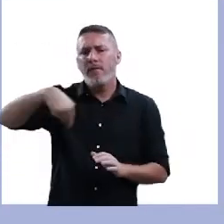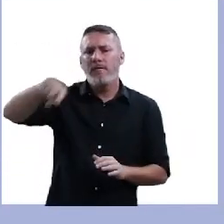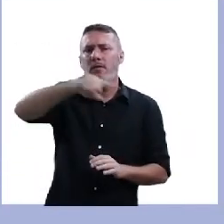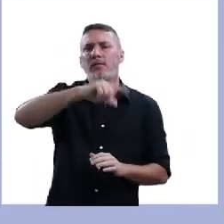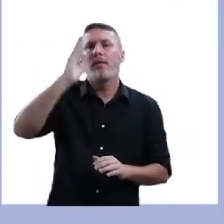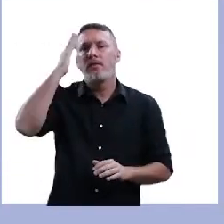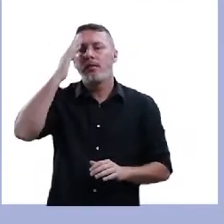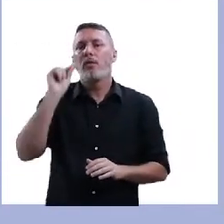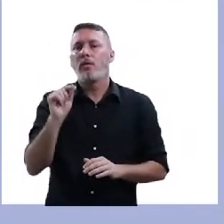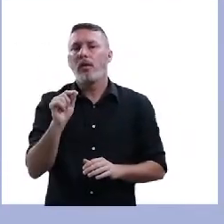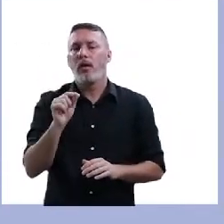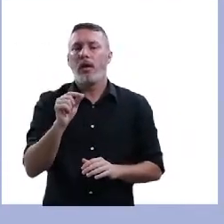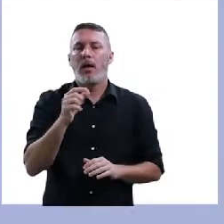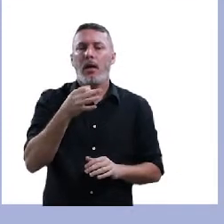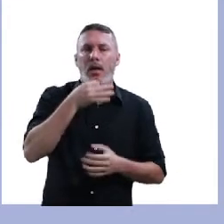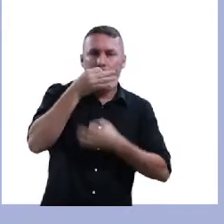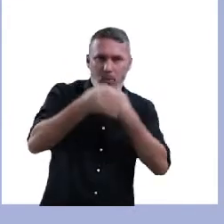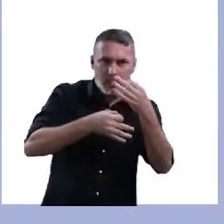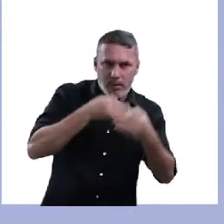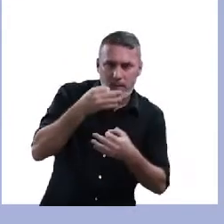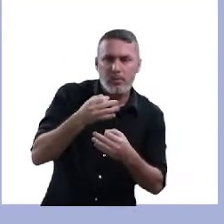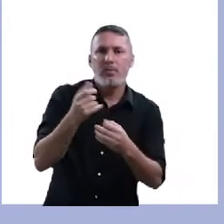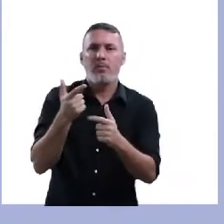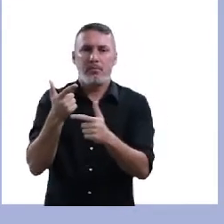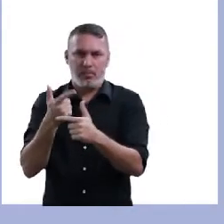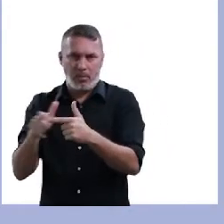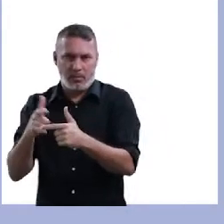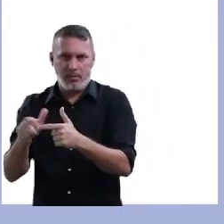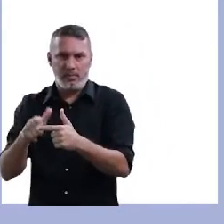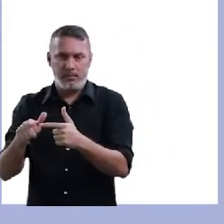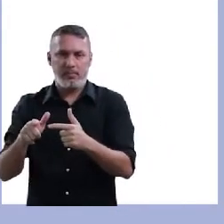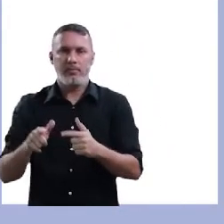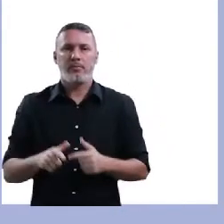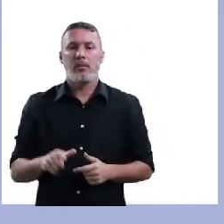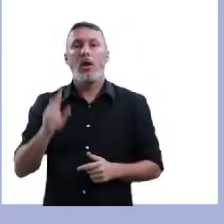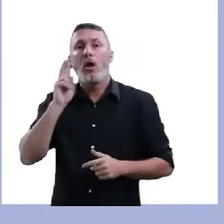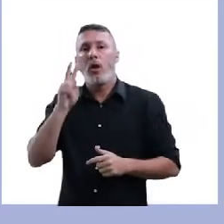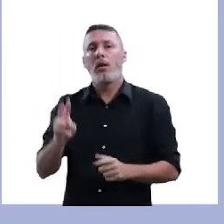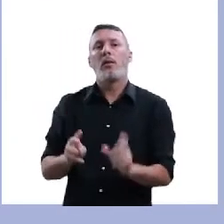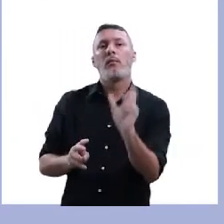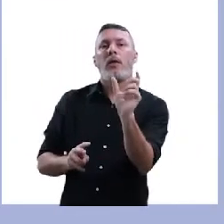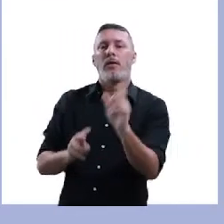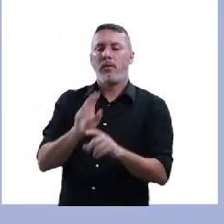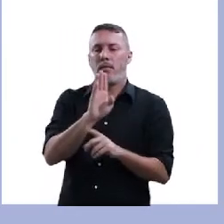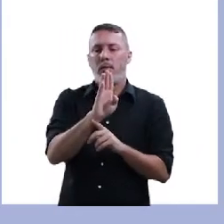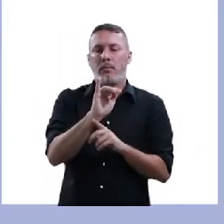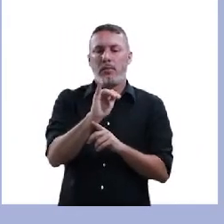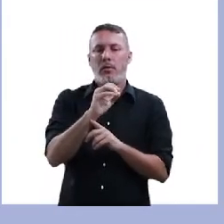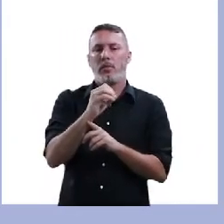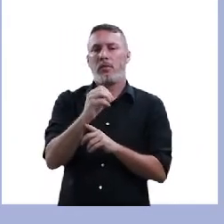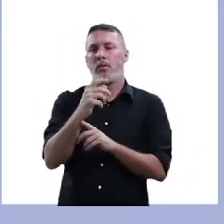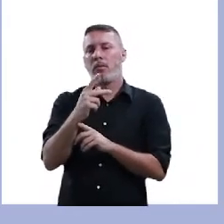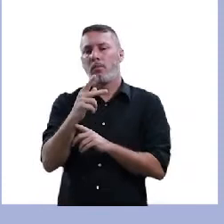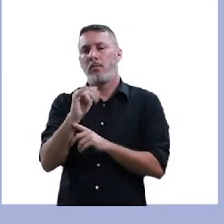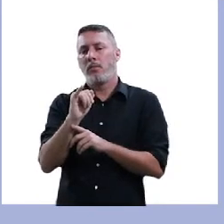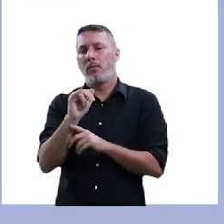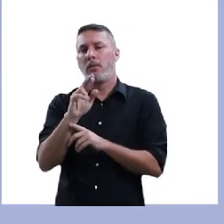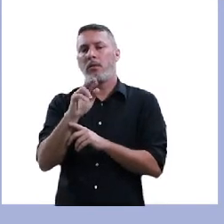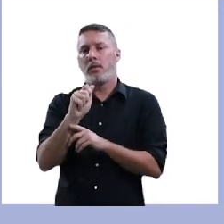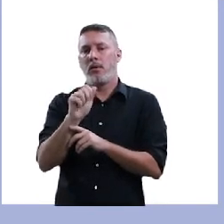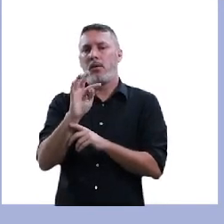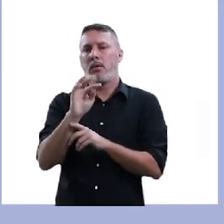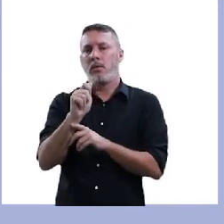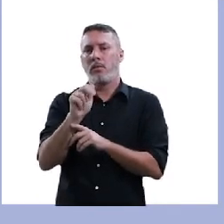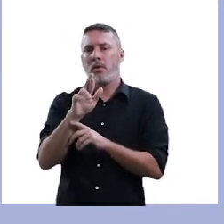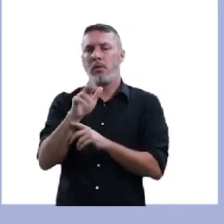Primeiro aspecto que eu tenho para levar em consideração. Argumento e problemas. primeiro aspecto que eu tenho aqui é a biopirataria,